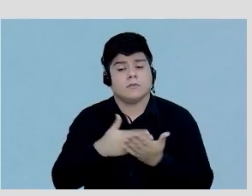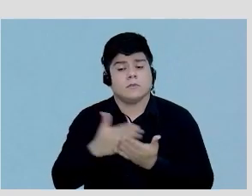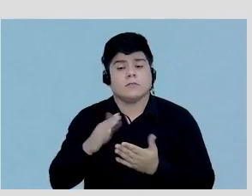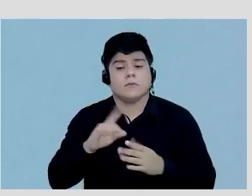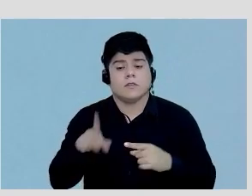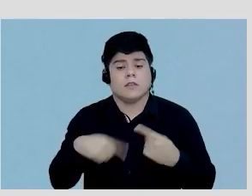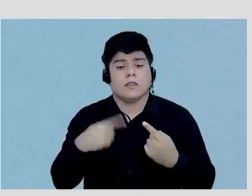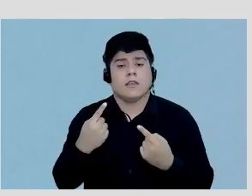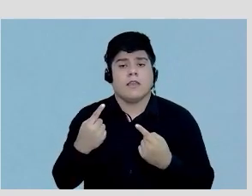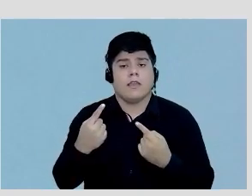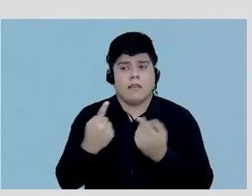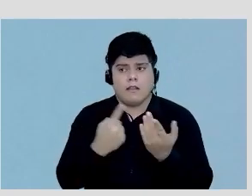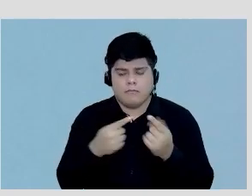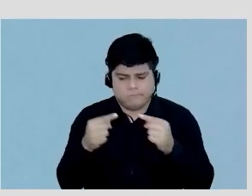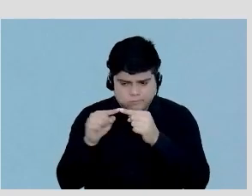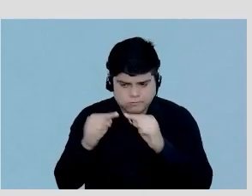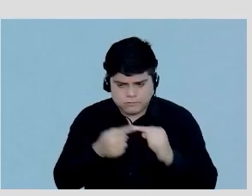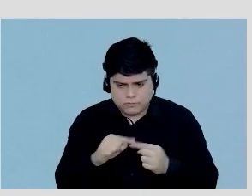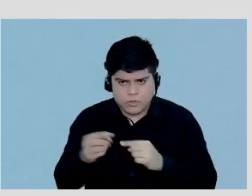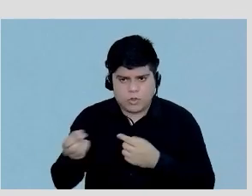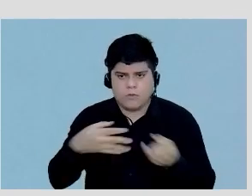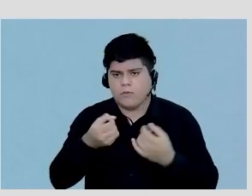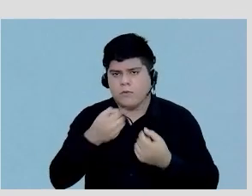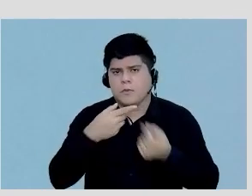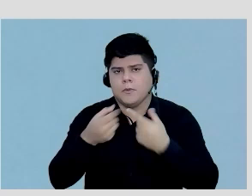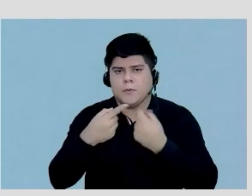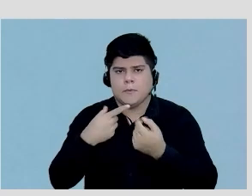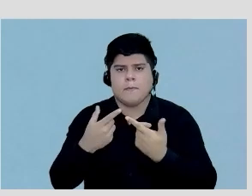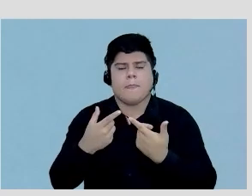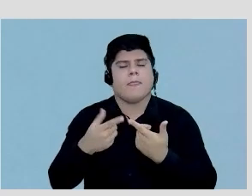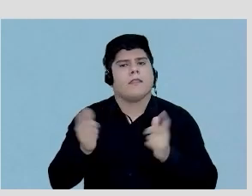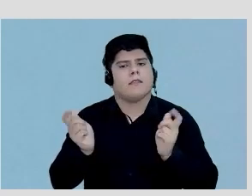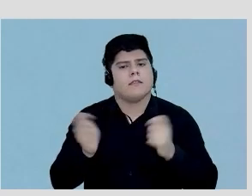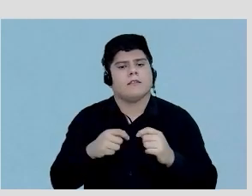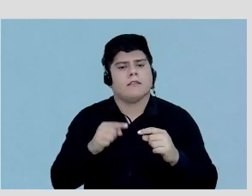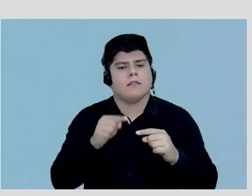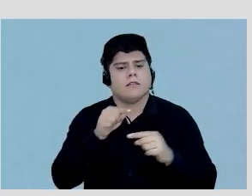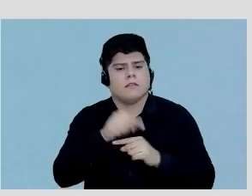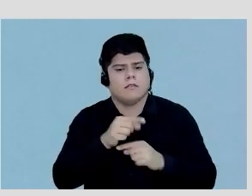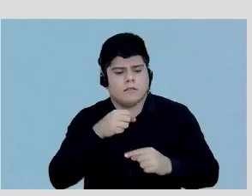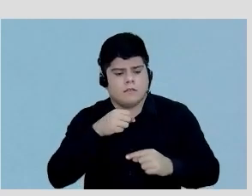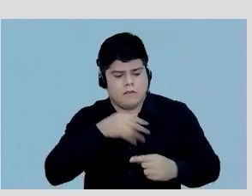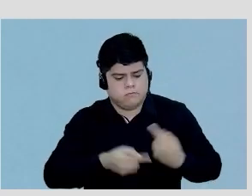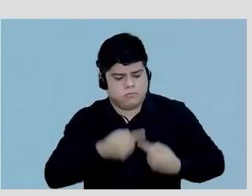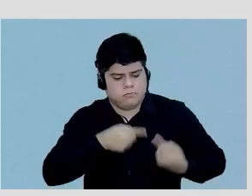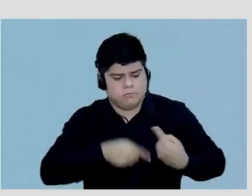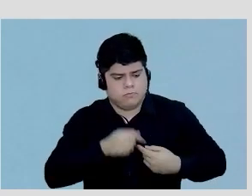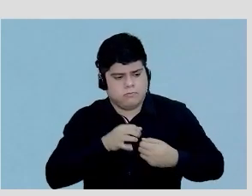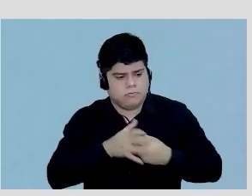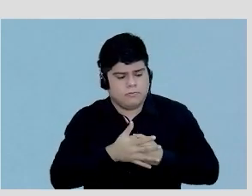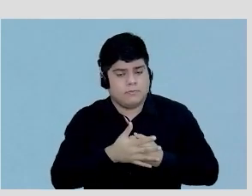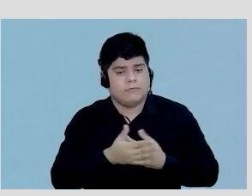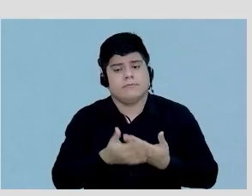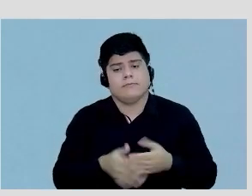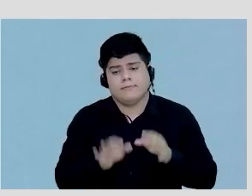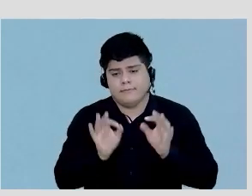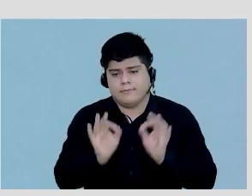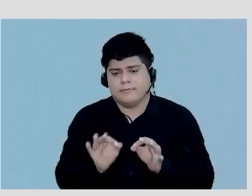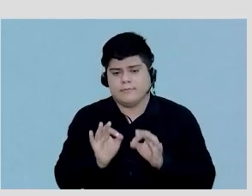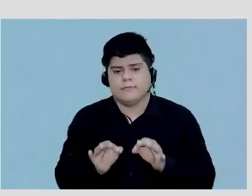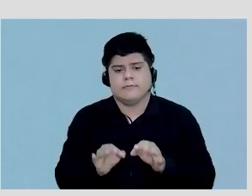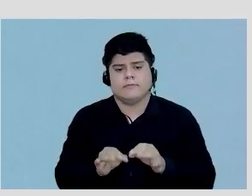a combinar e utilizar novos medicamentos que possam atuar na microcirculação e aí com certeza